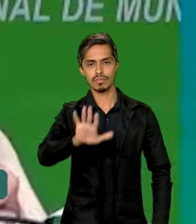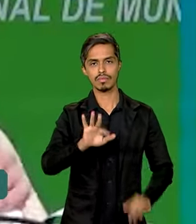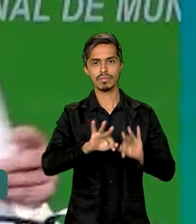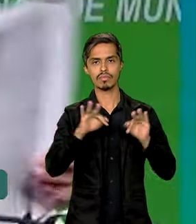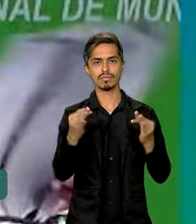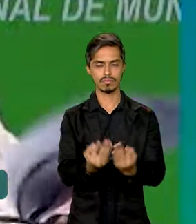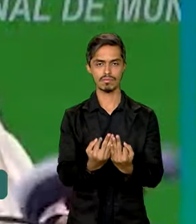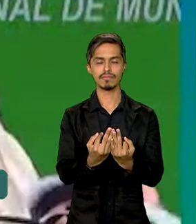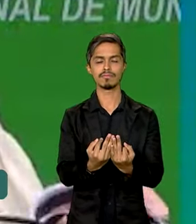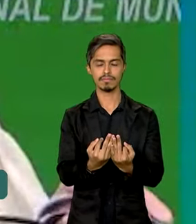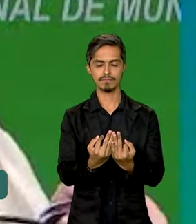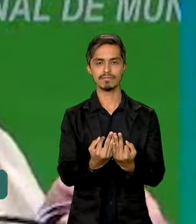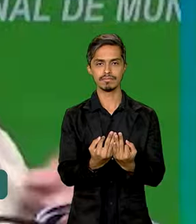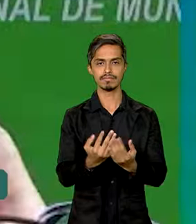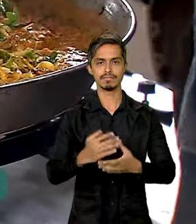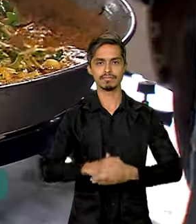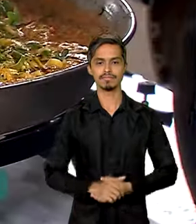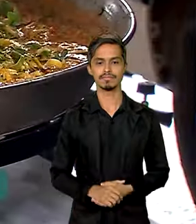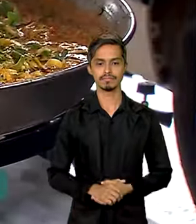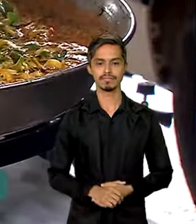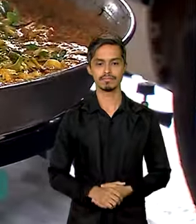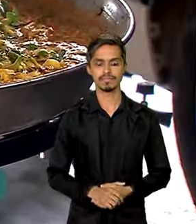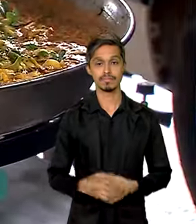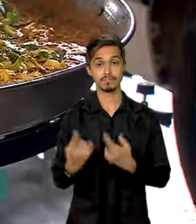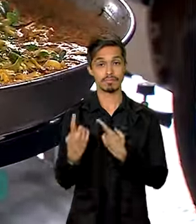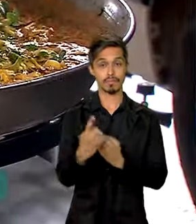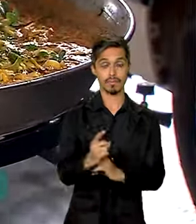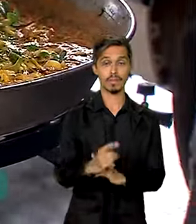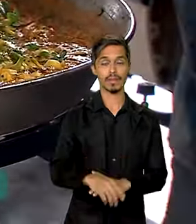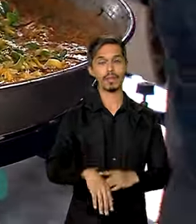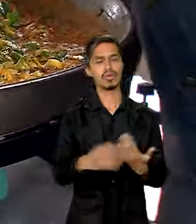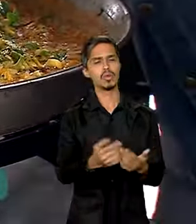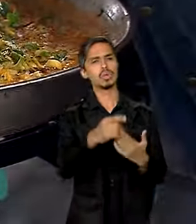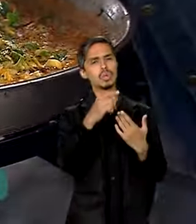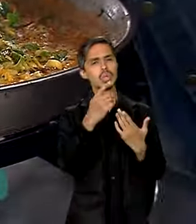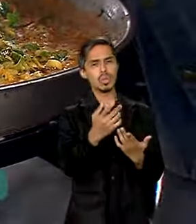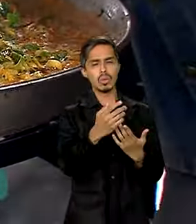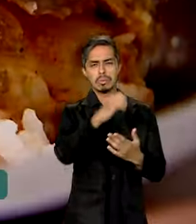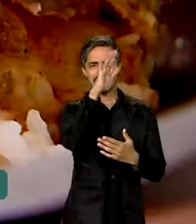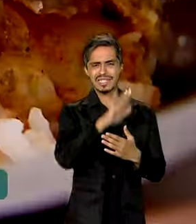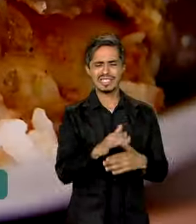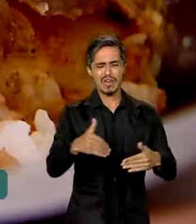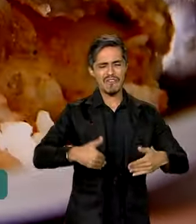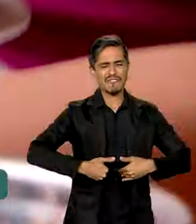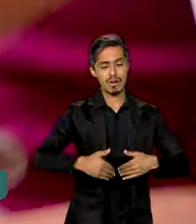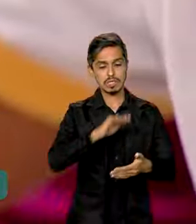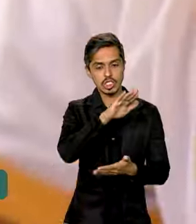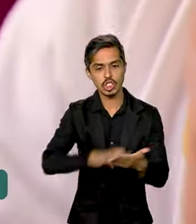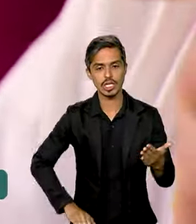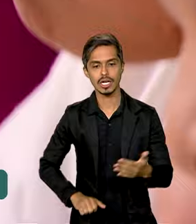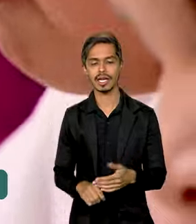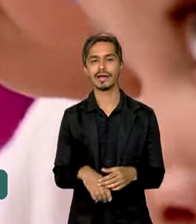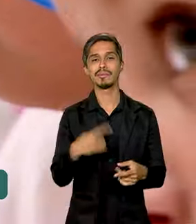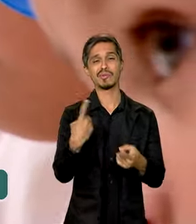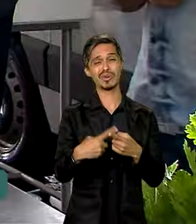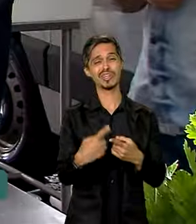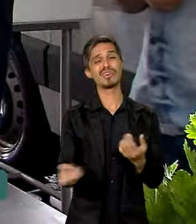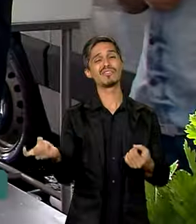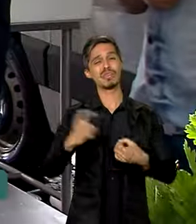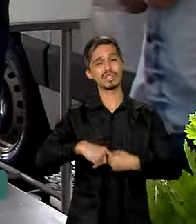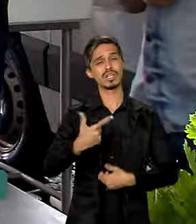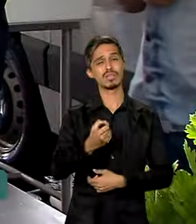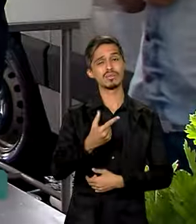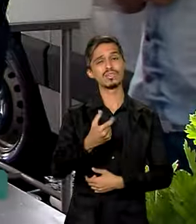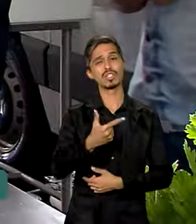famílias, a saúde da família. O desafio de tirar o Brasil do mapa da fome, lugar que voltou a ocupar em 2022,